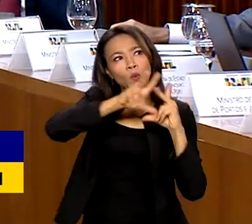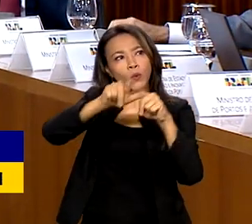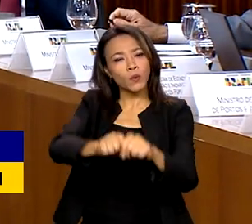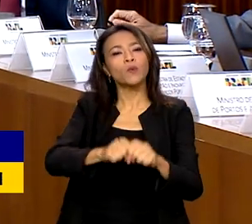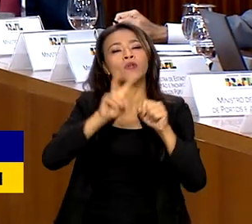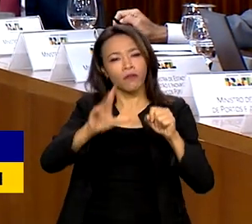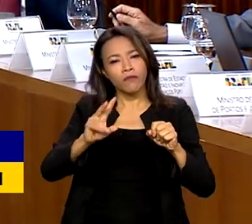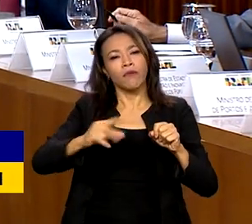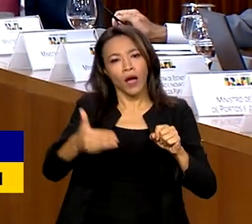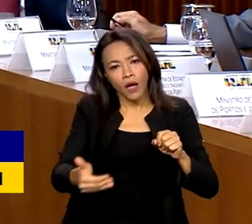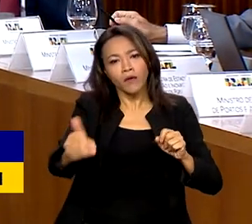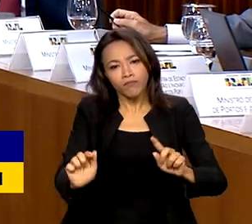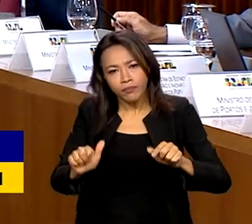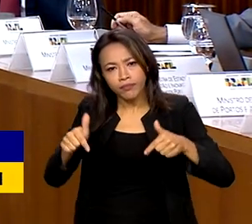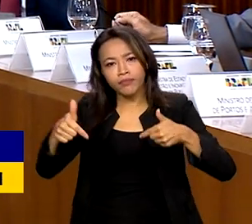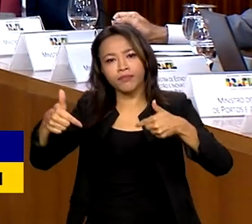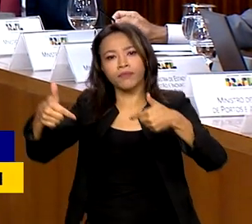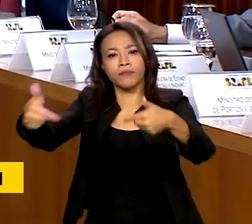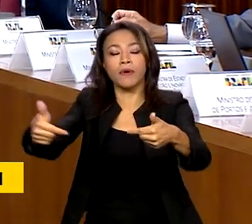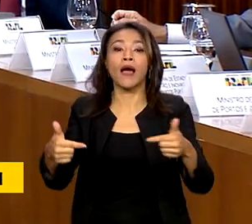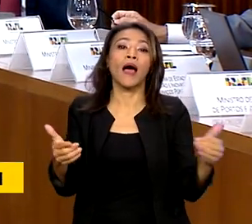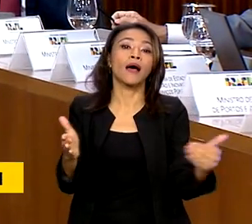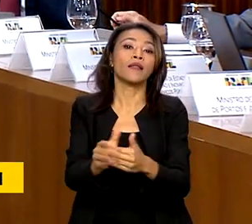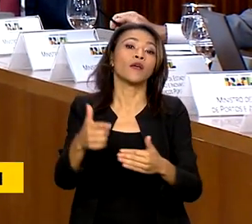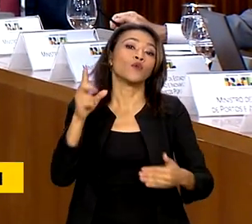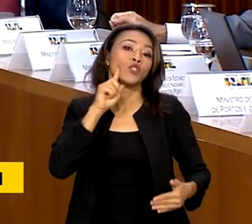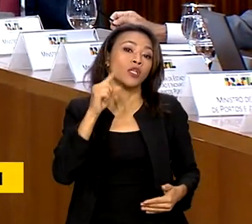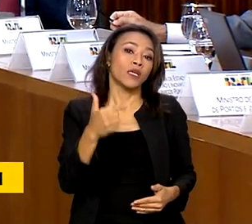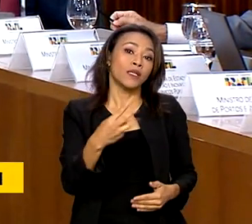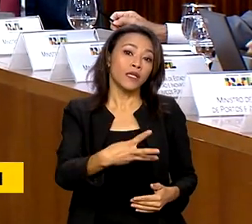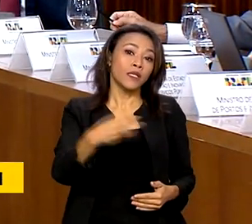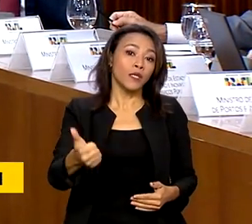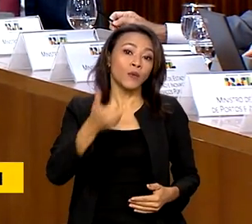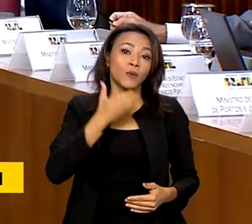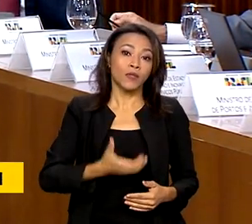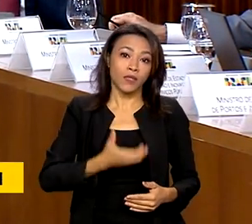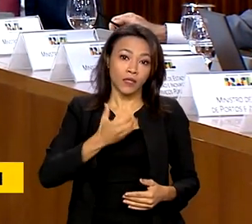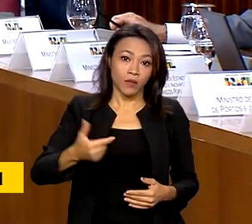gente vai fazer até o dia 31 de dezembro de 2026. lá.